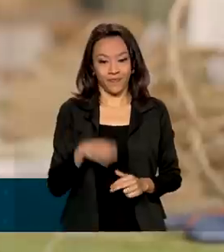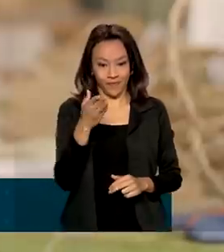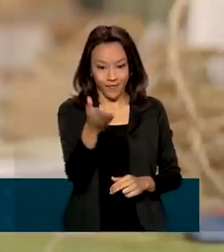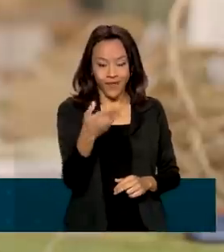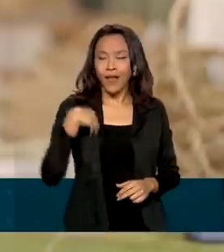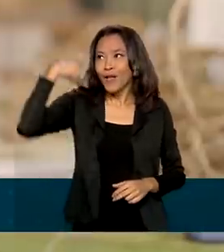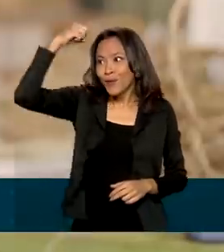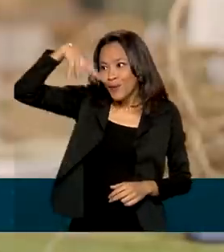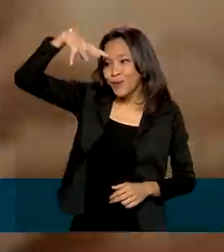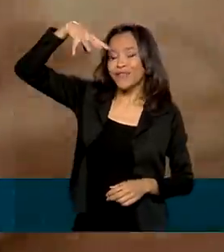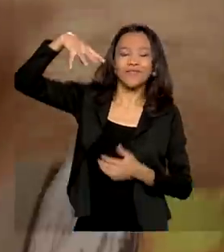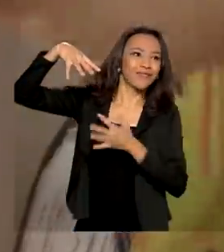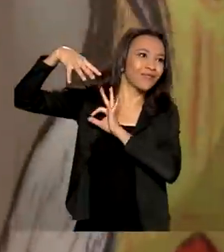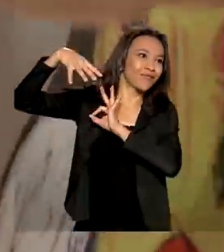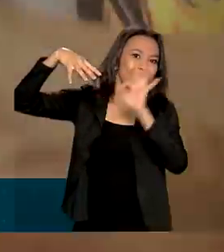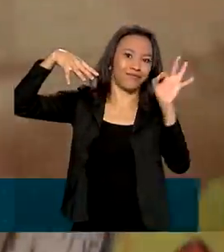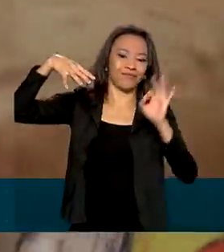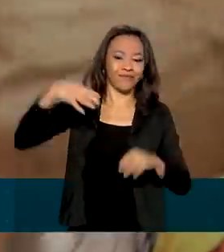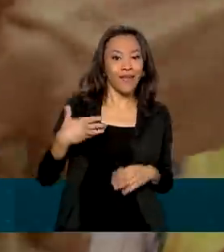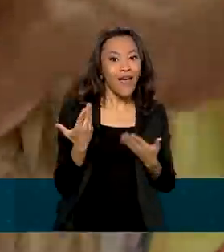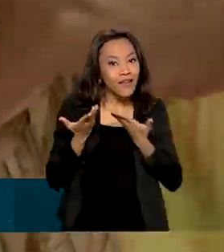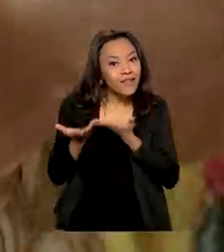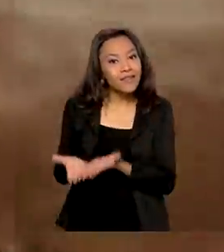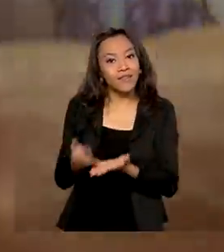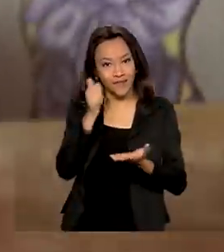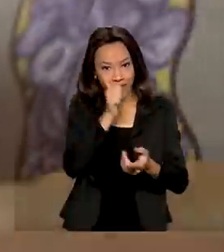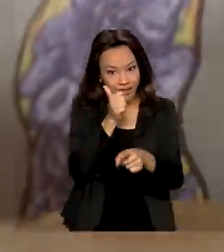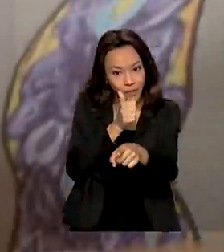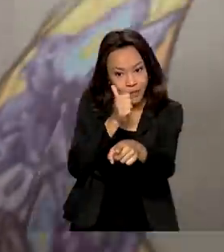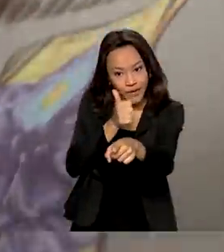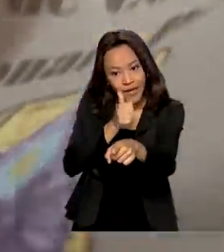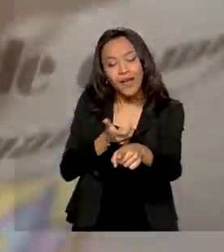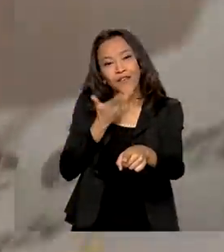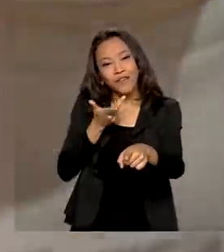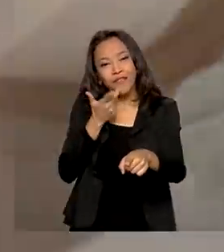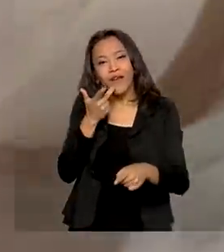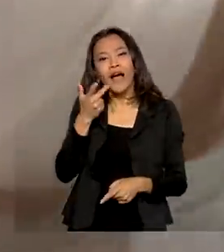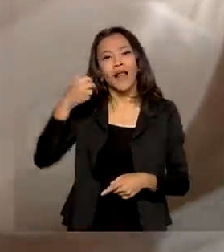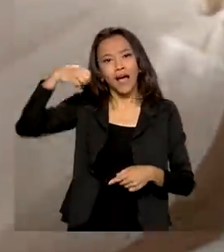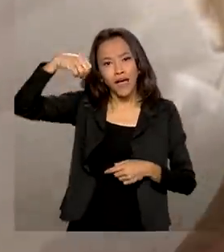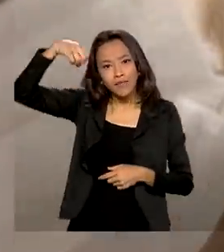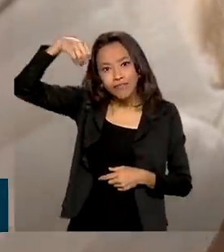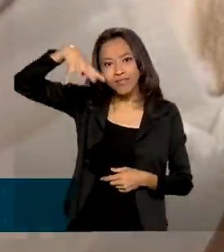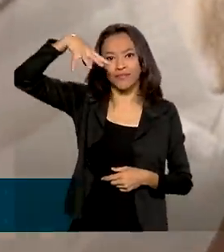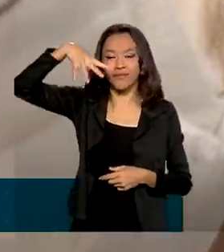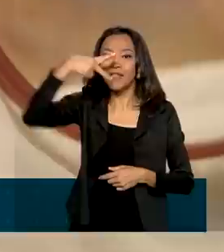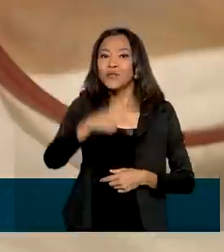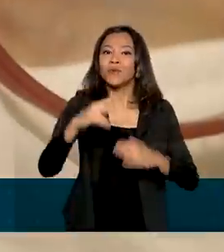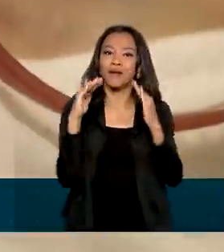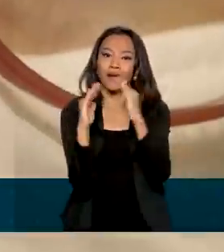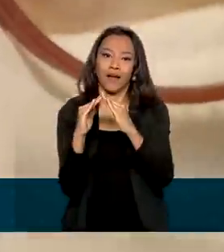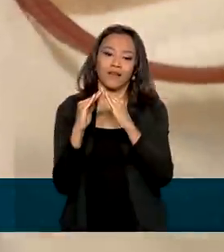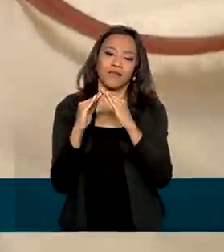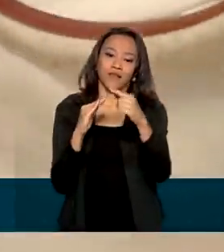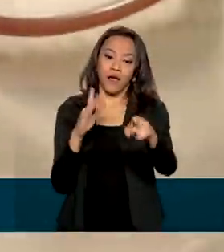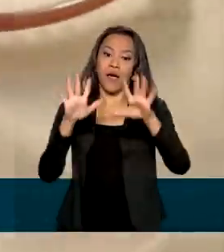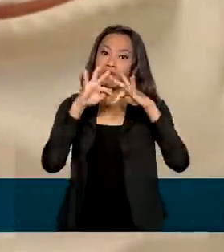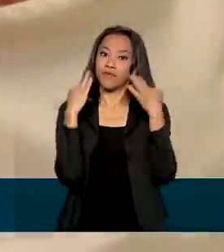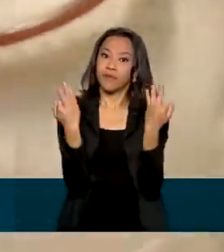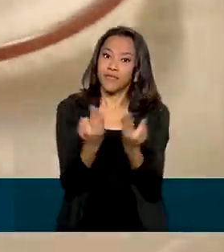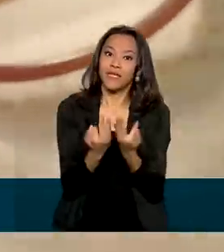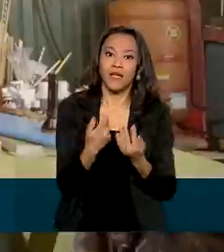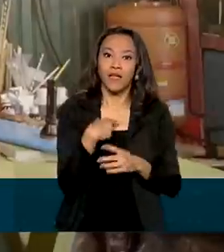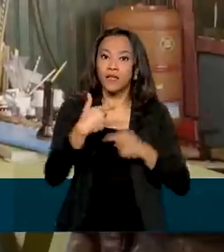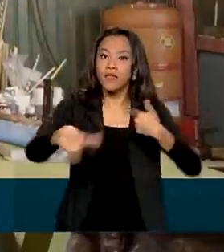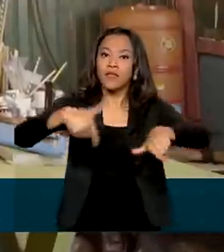Ilumina a vida da gente, né? É assim que Dona Leônida define a chegada da energia elétrica na casa dela. A família vive